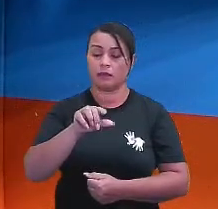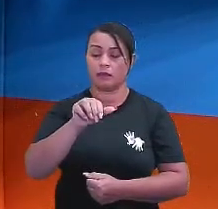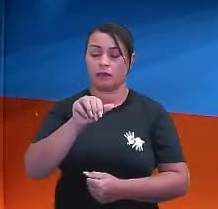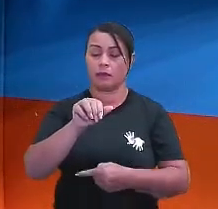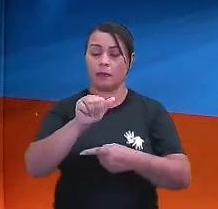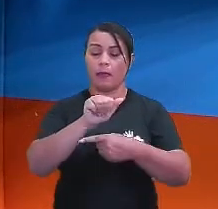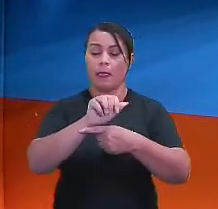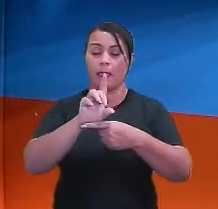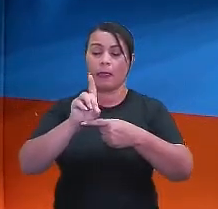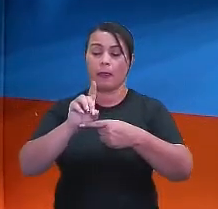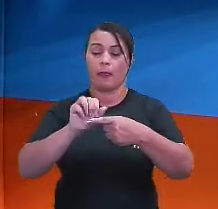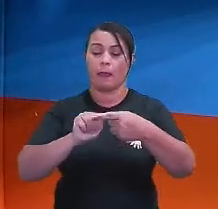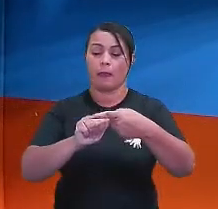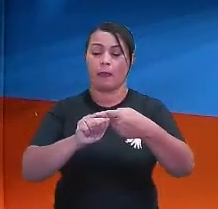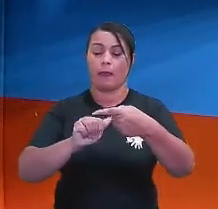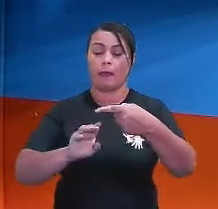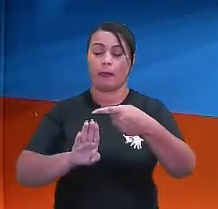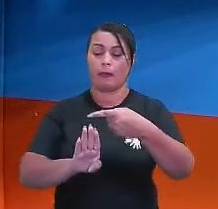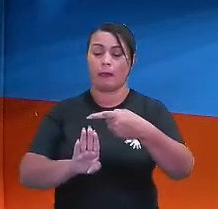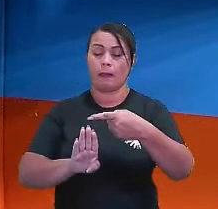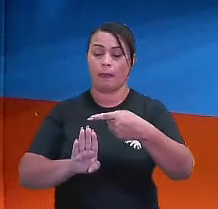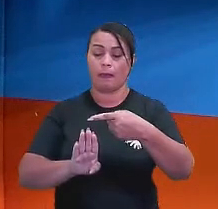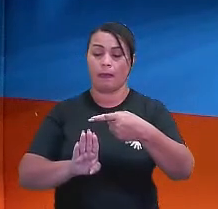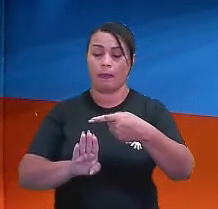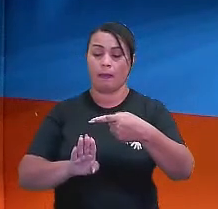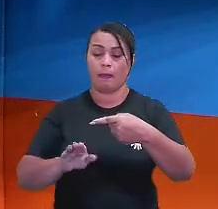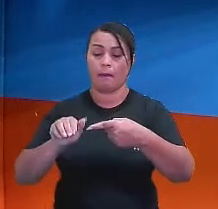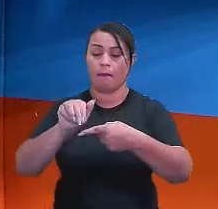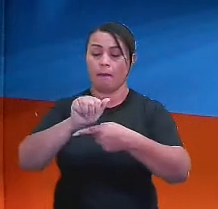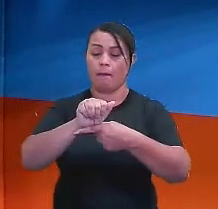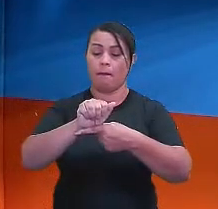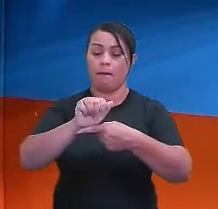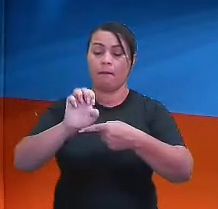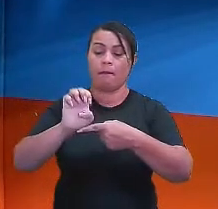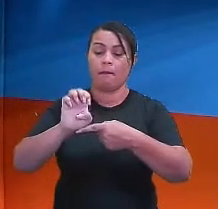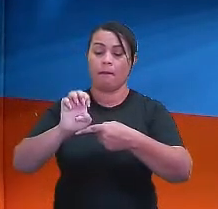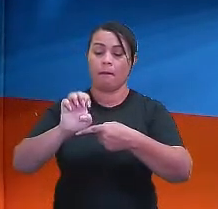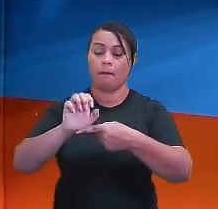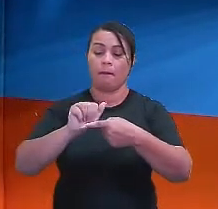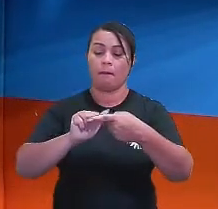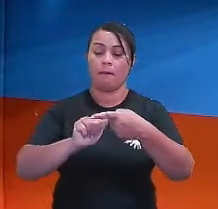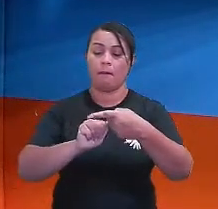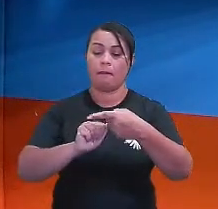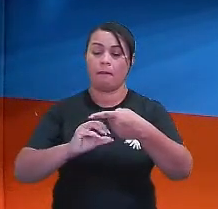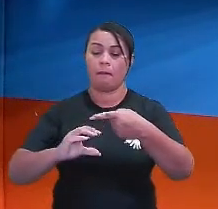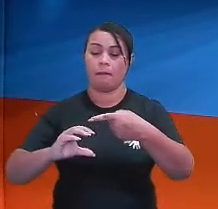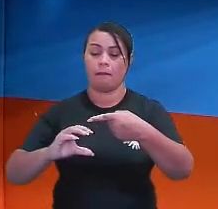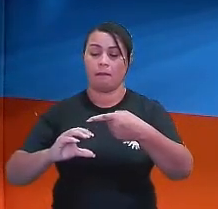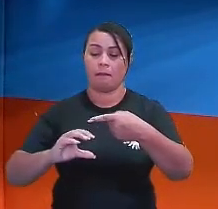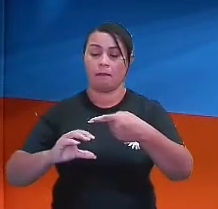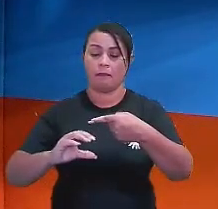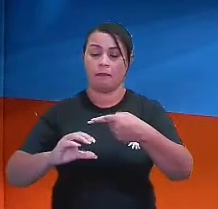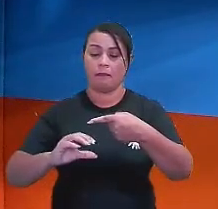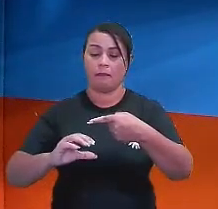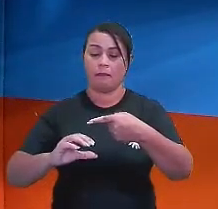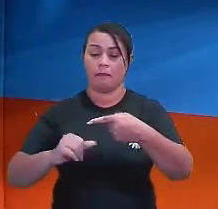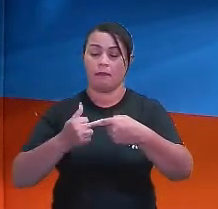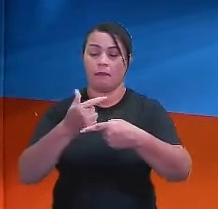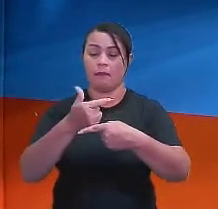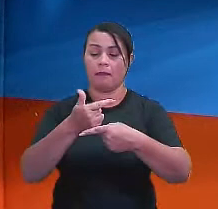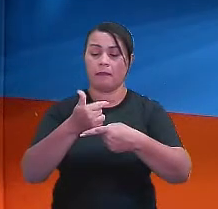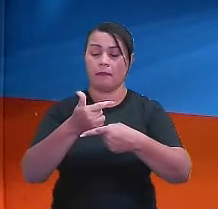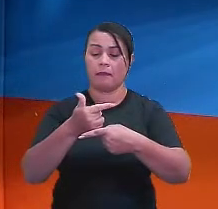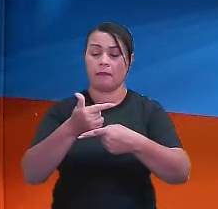olha, AD está para AB, assim como AE está para AC, conforme a gente viu. Então, quem é AD? 12.